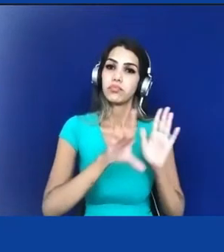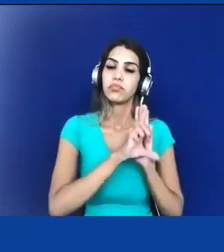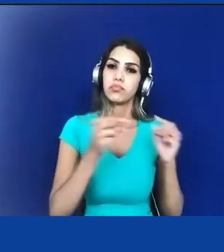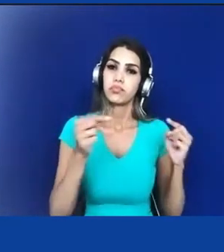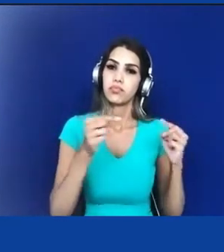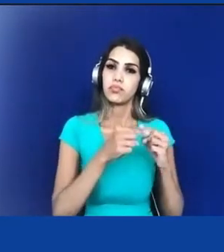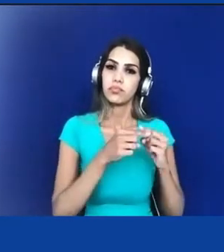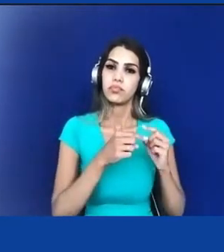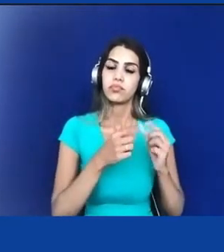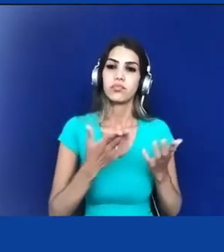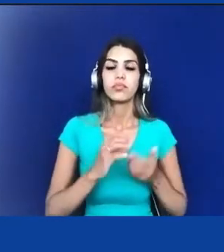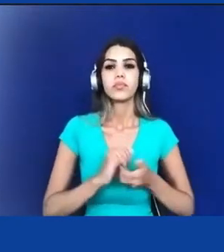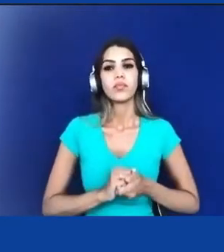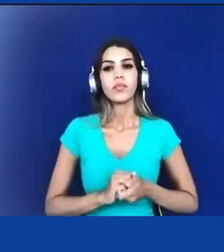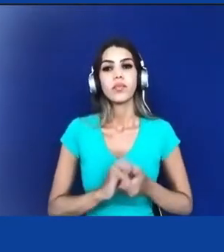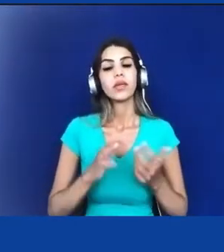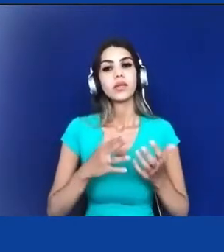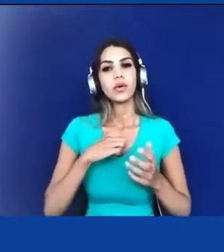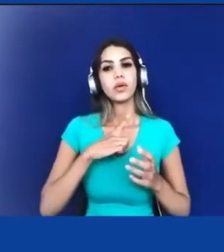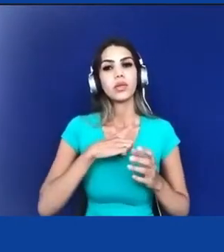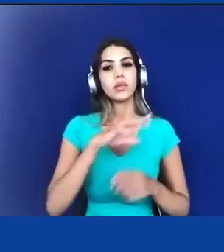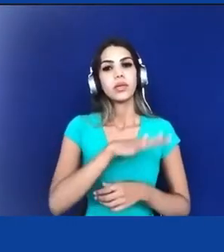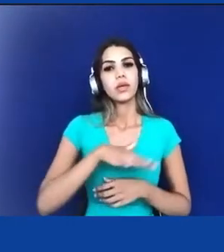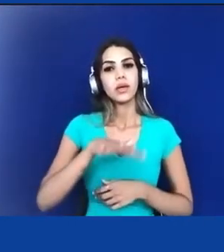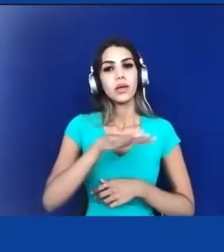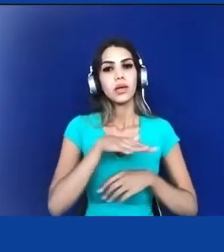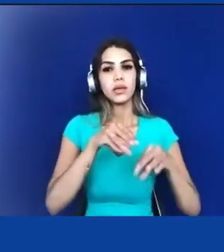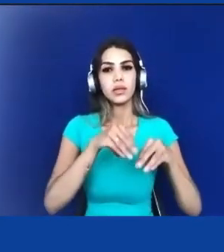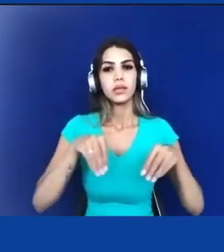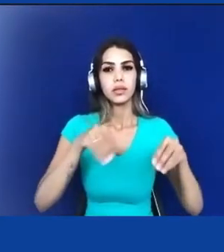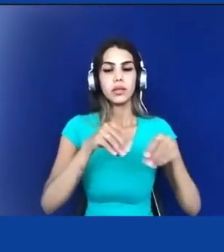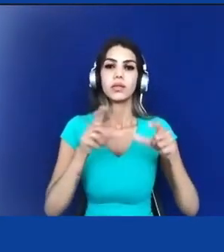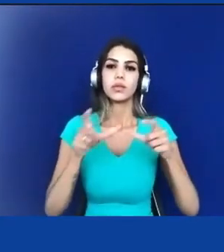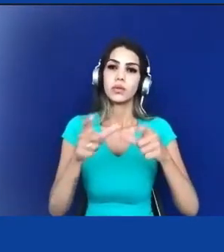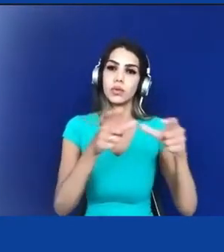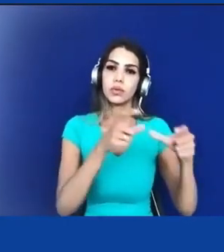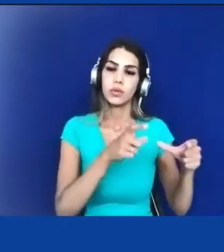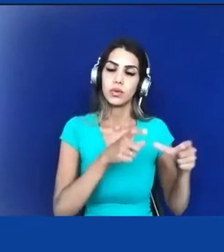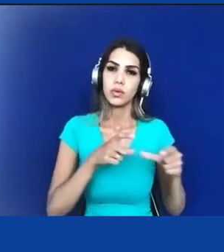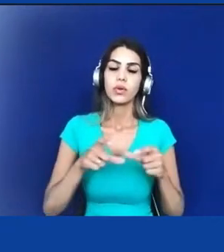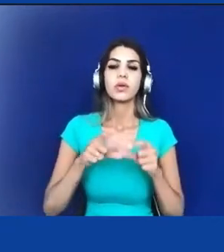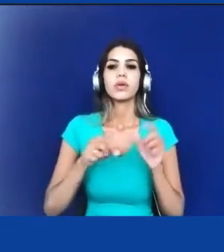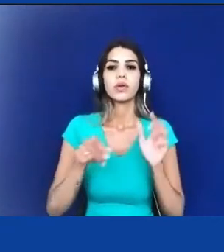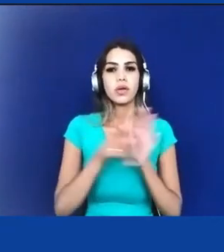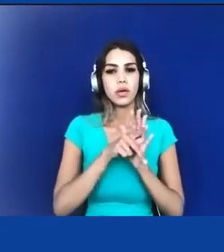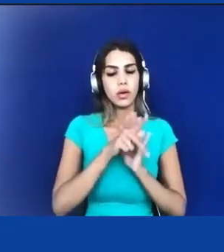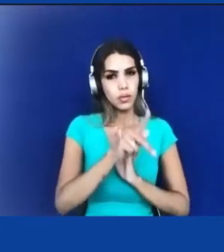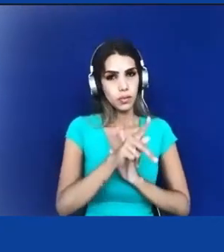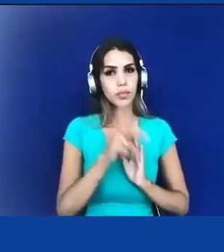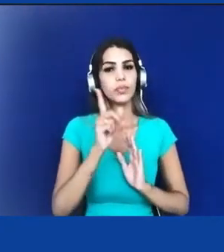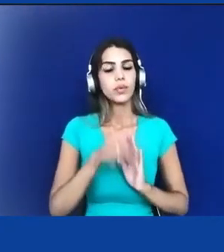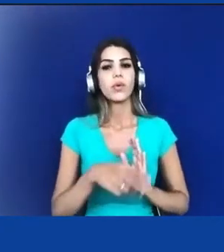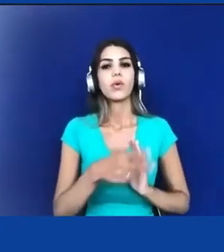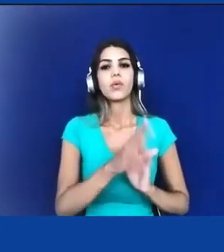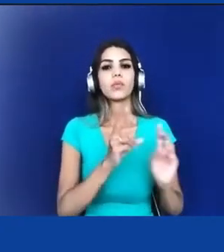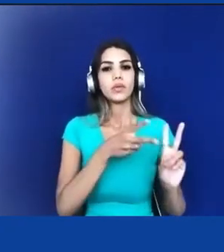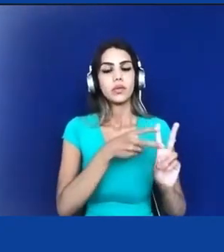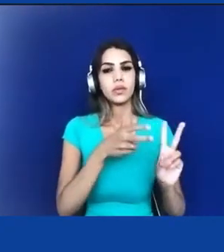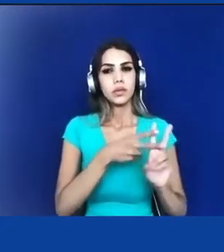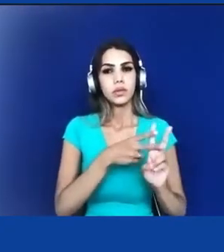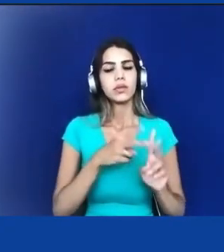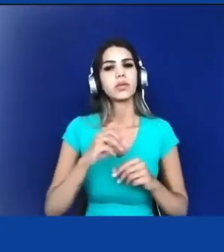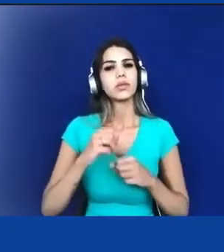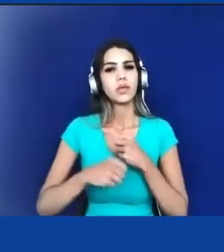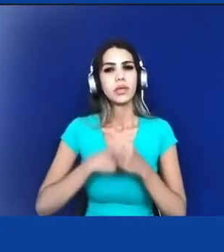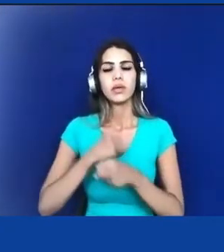territoriais demarcando elas em 1908 nós tivemos demarcações 1910 1911 1918 tivemos